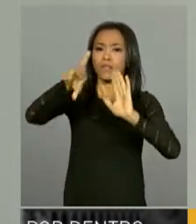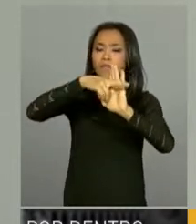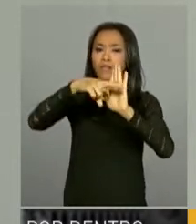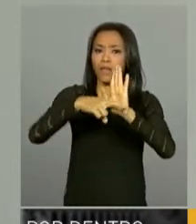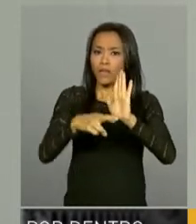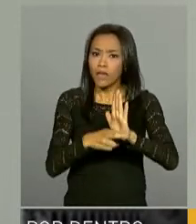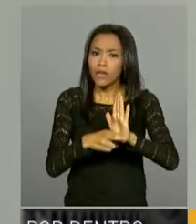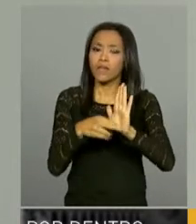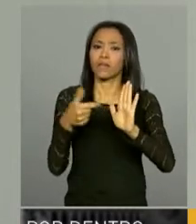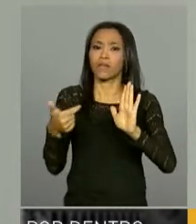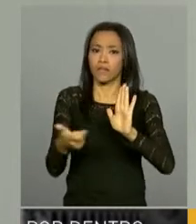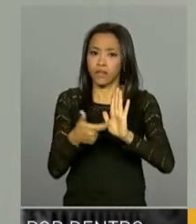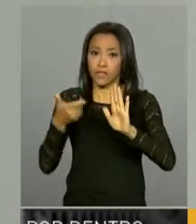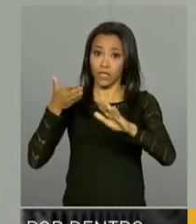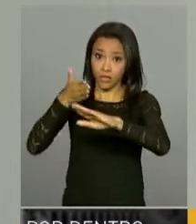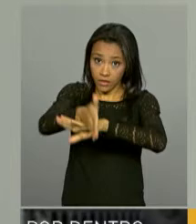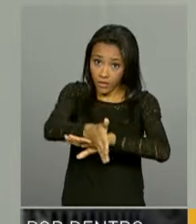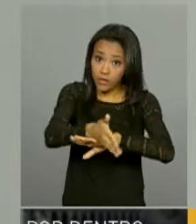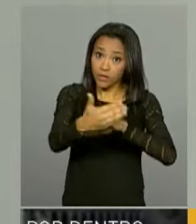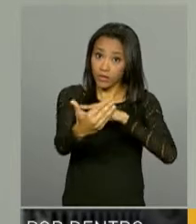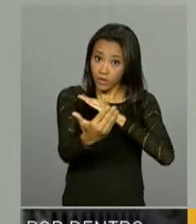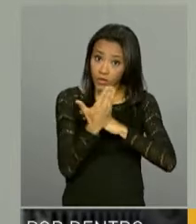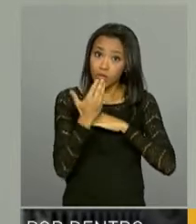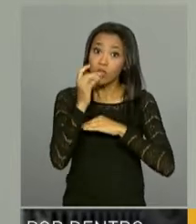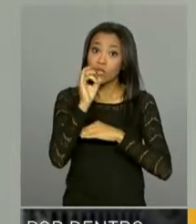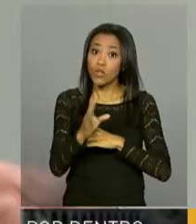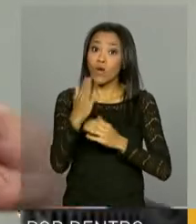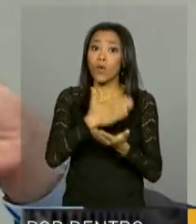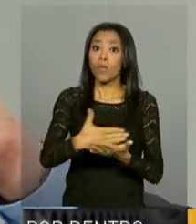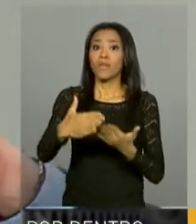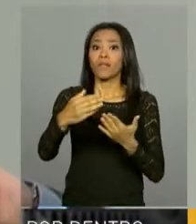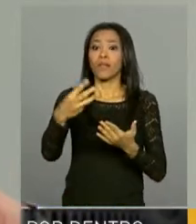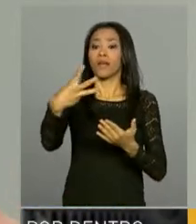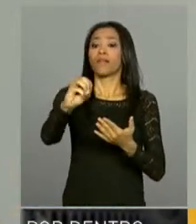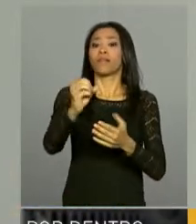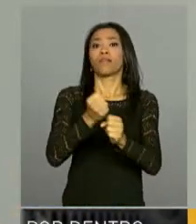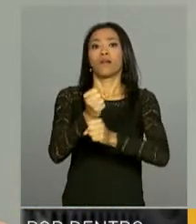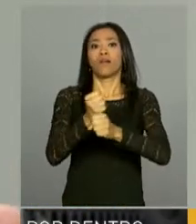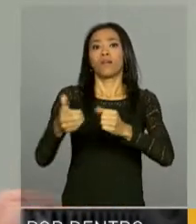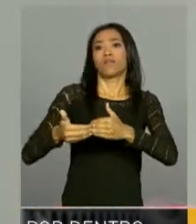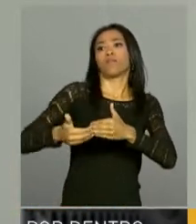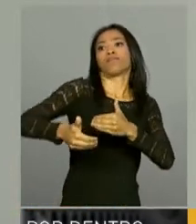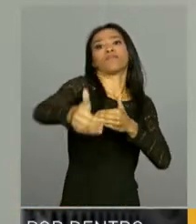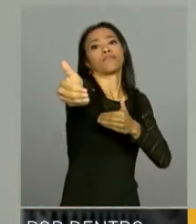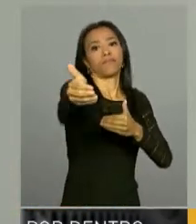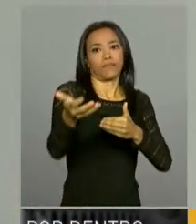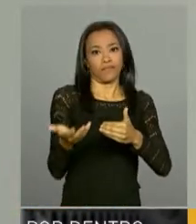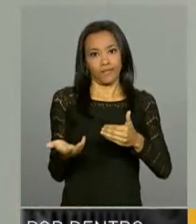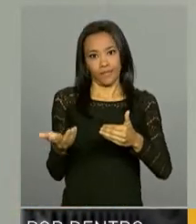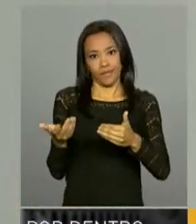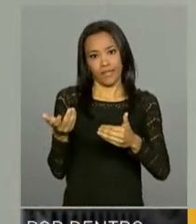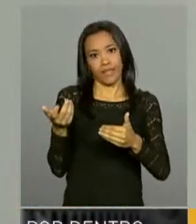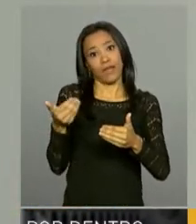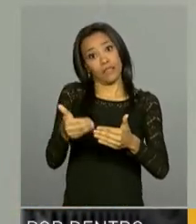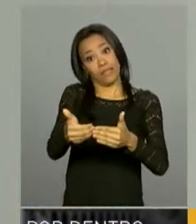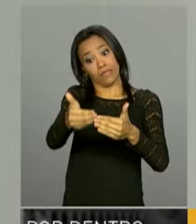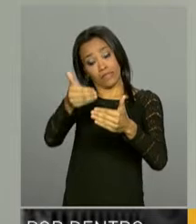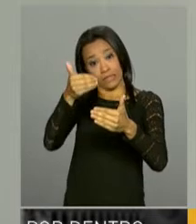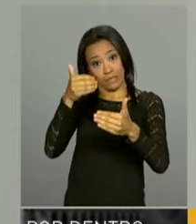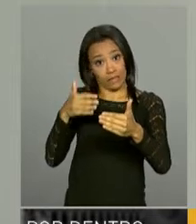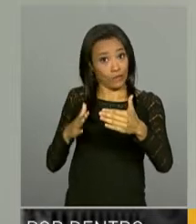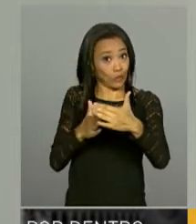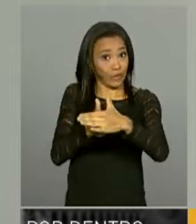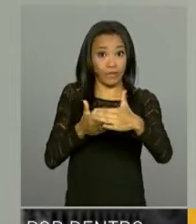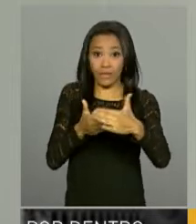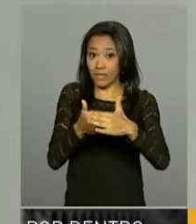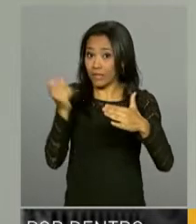respeito às regras de acesso ao benefício só vão começar a ser sentidos daqui a 30 anos. Então, quer dizer, estaria se fazendo num limite, né?